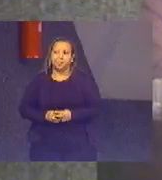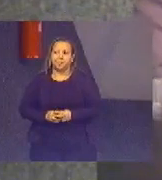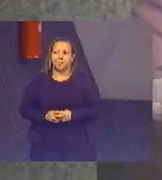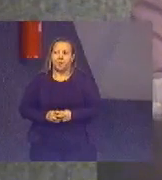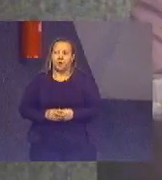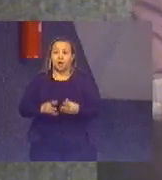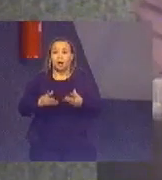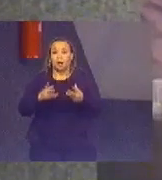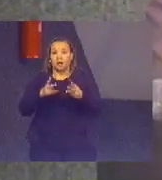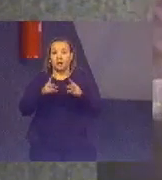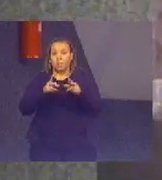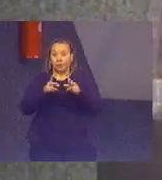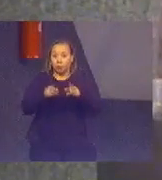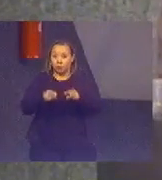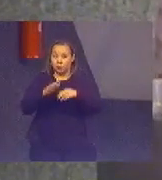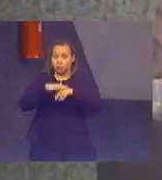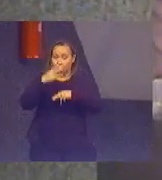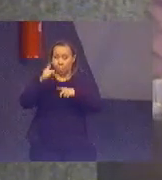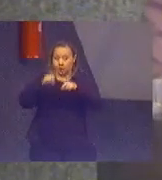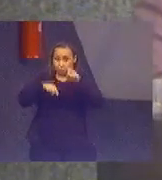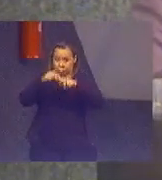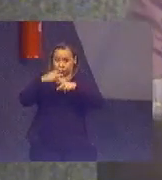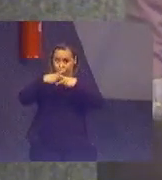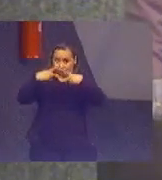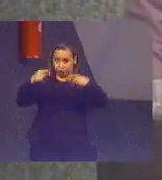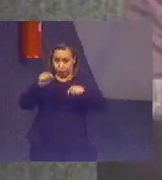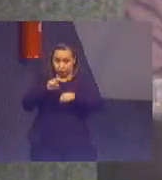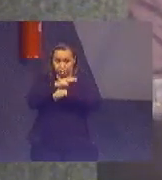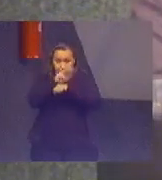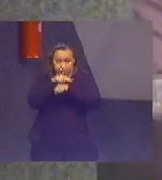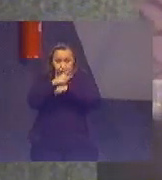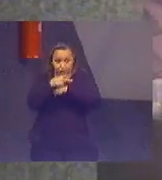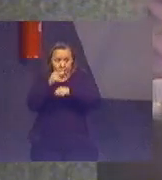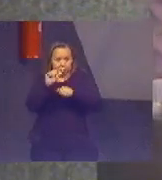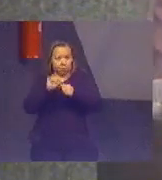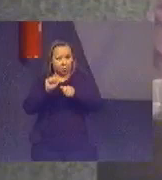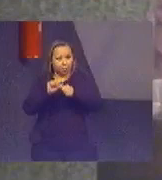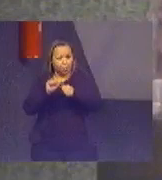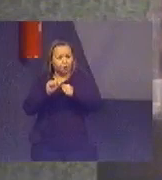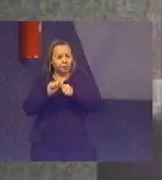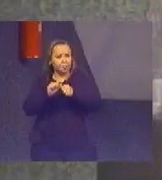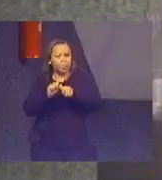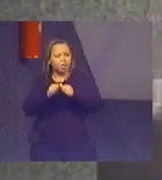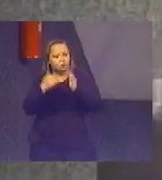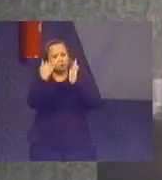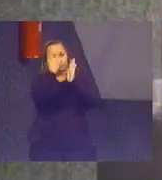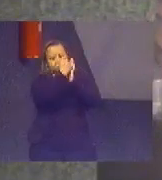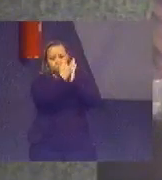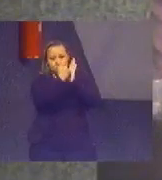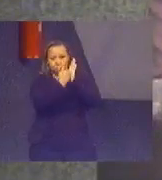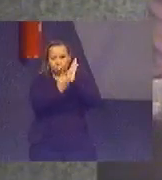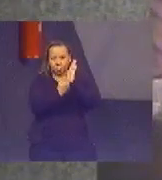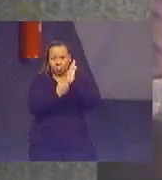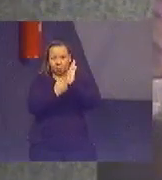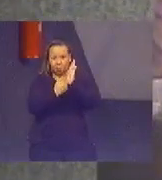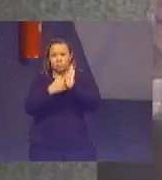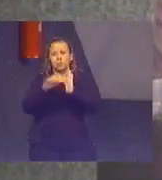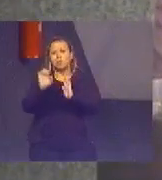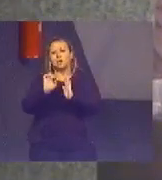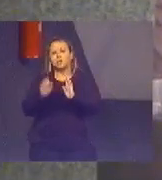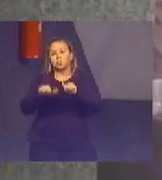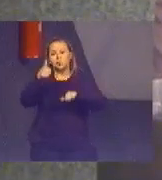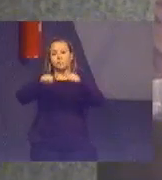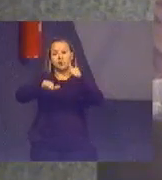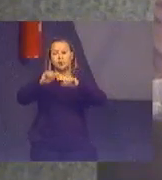Como mais um produto dessa auditoria, foi feito um sumário executivo com a avaliação de